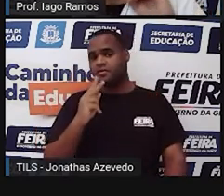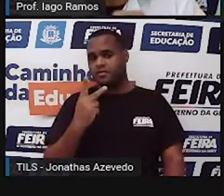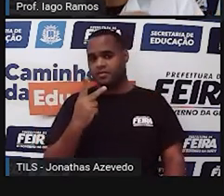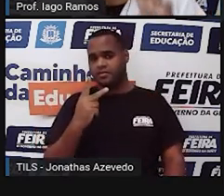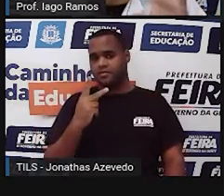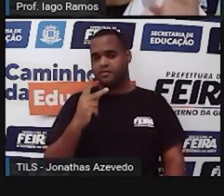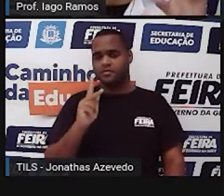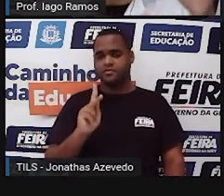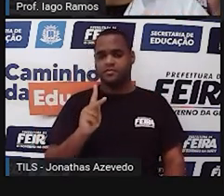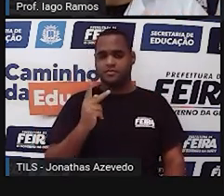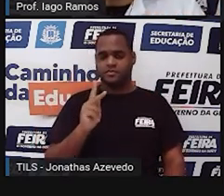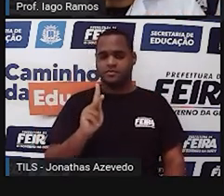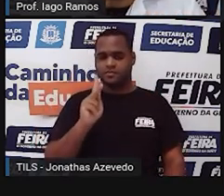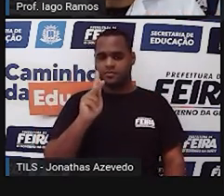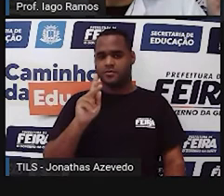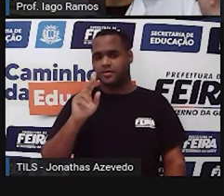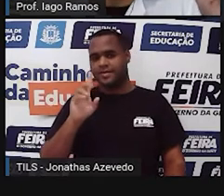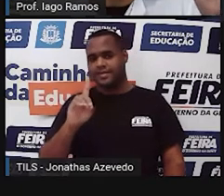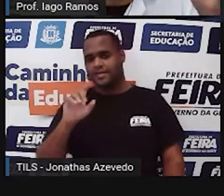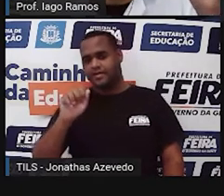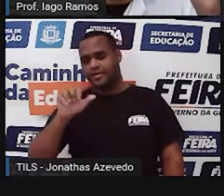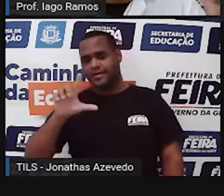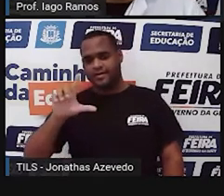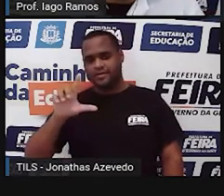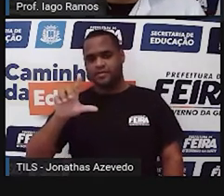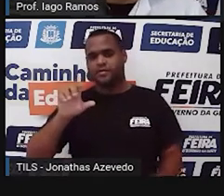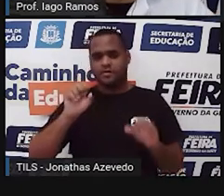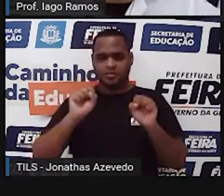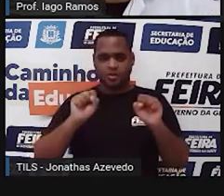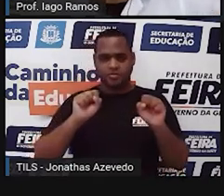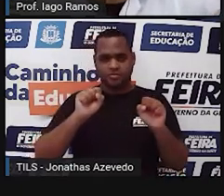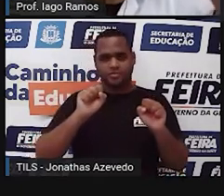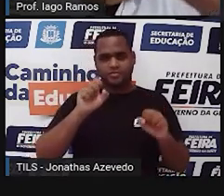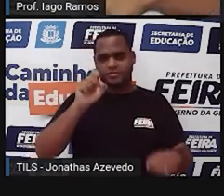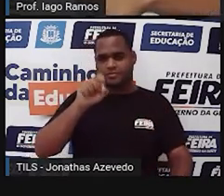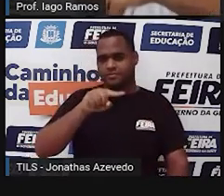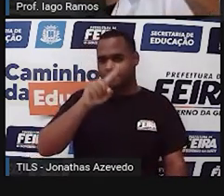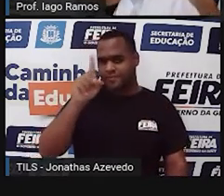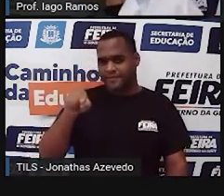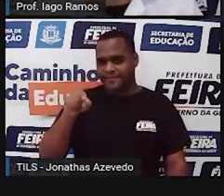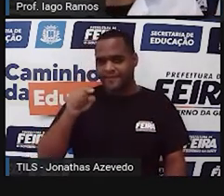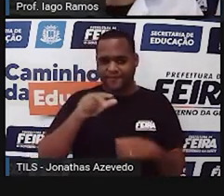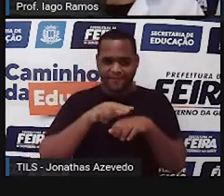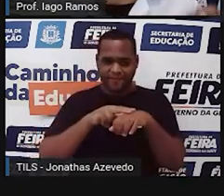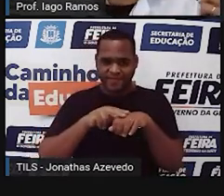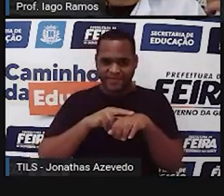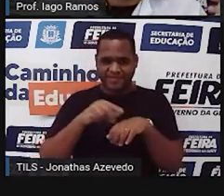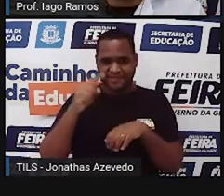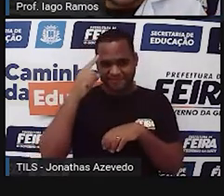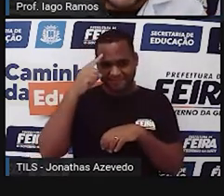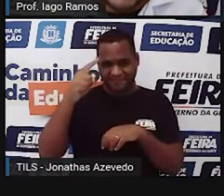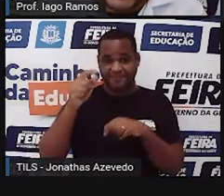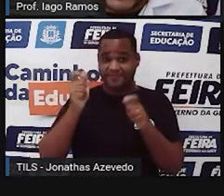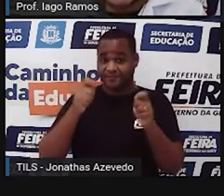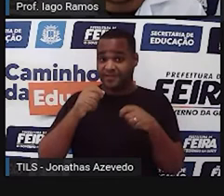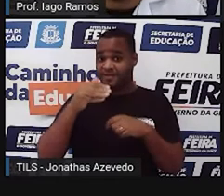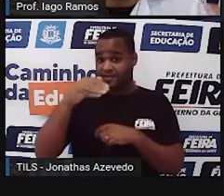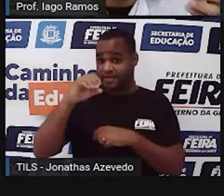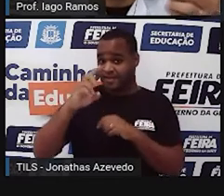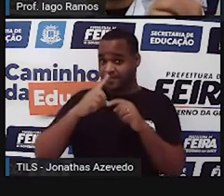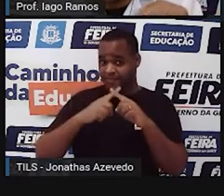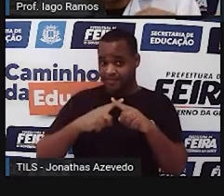decalitro, que é DAL, a setinha verde para a direita vezes 10.